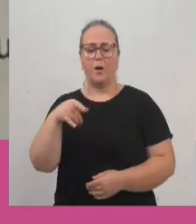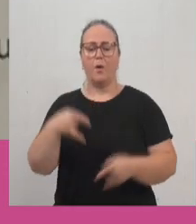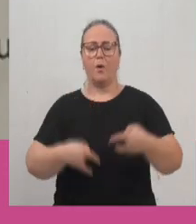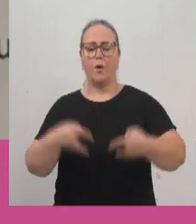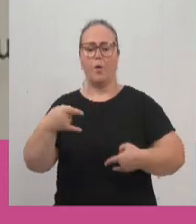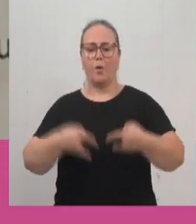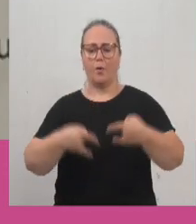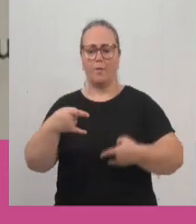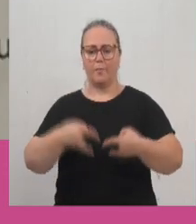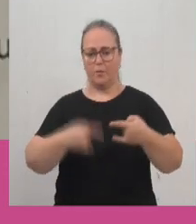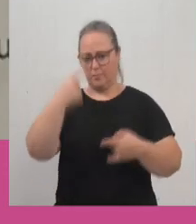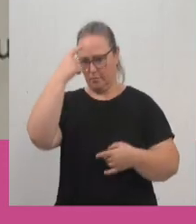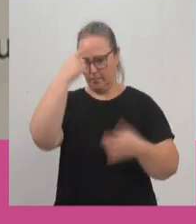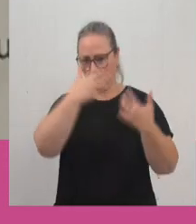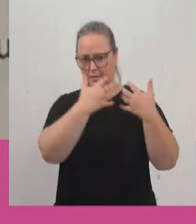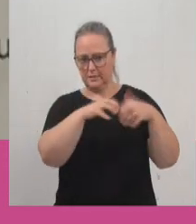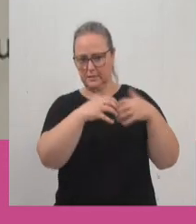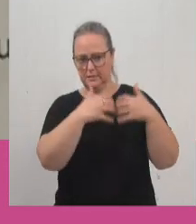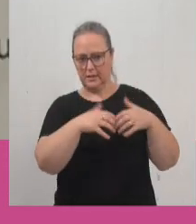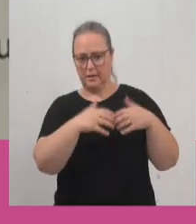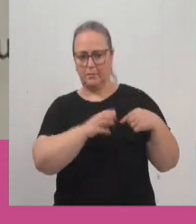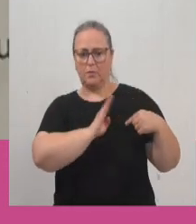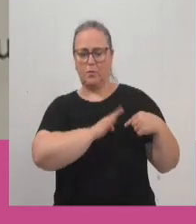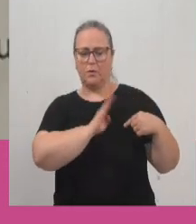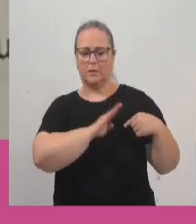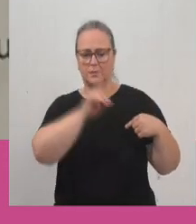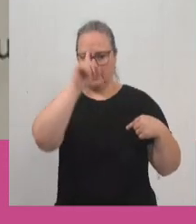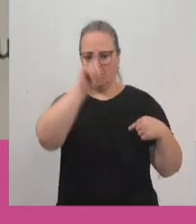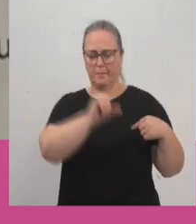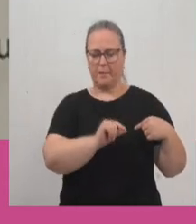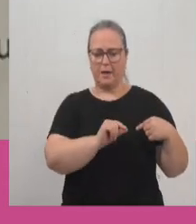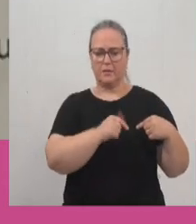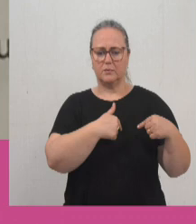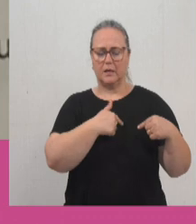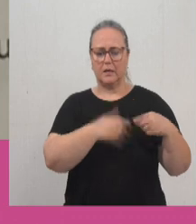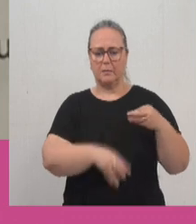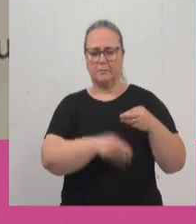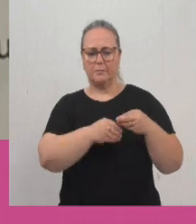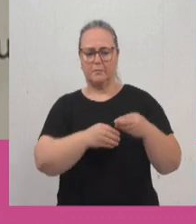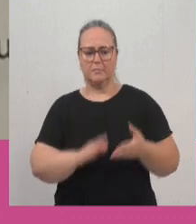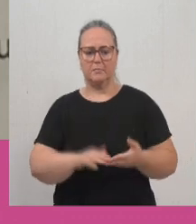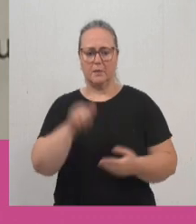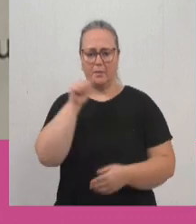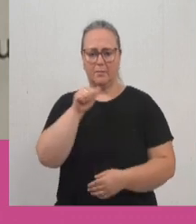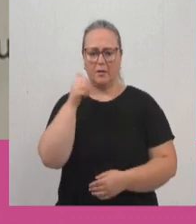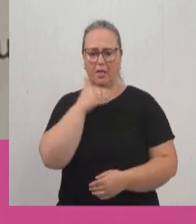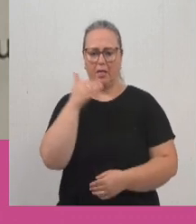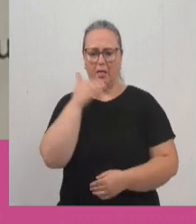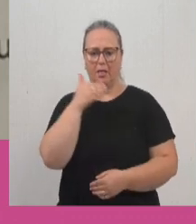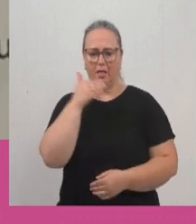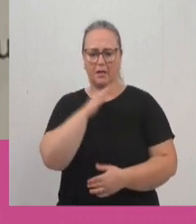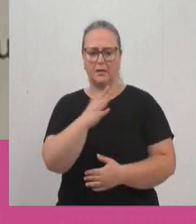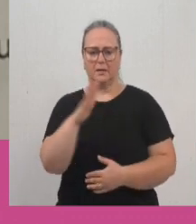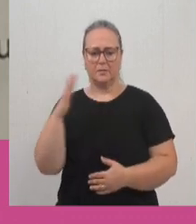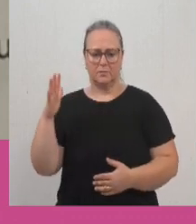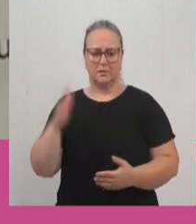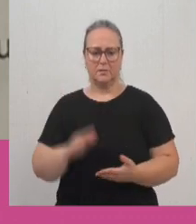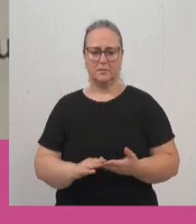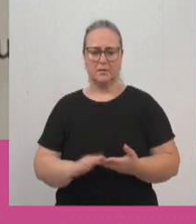Tem no cérebro uma célula a menos e no coração uma célula a mais. A mulher é como um defeito da natureza.